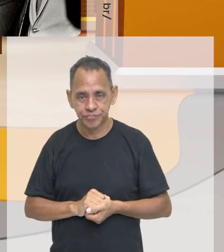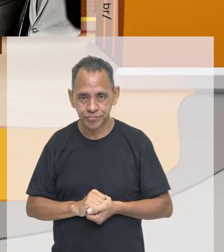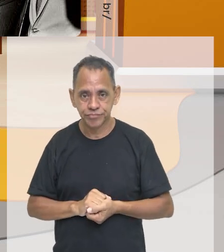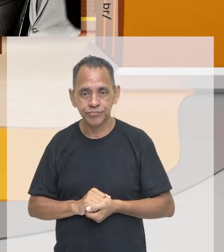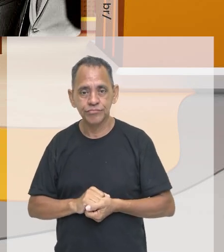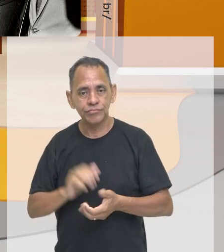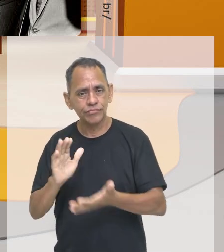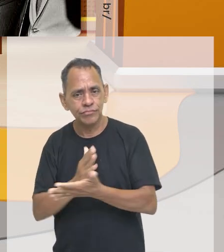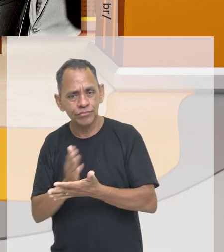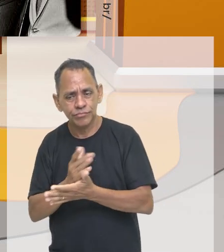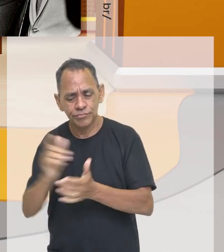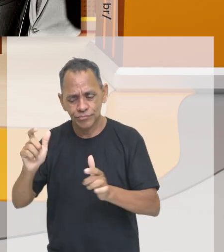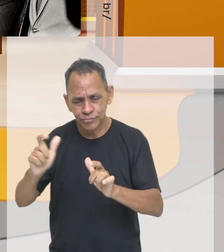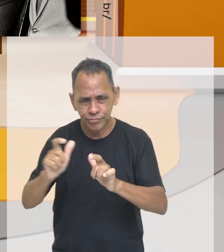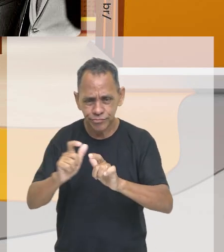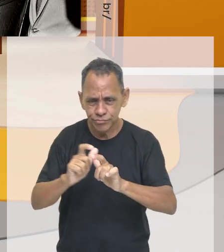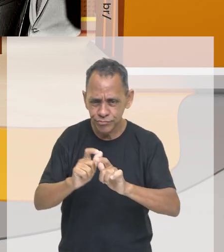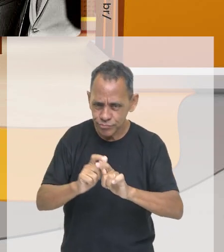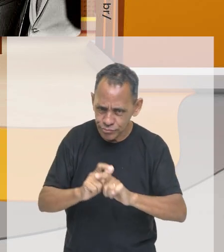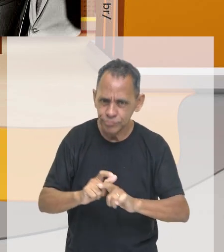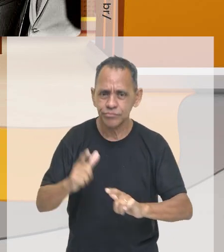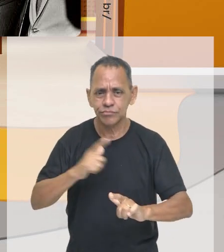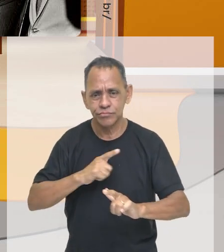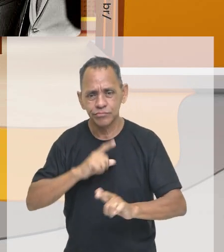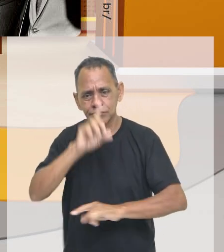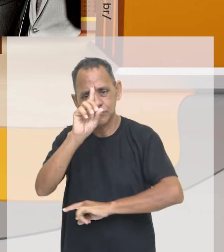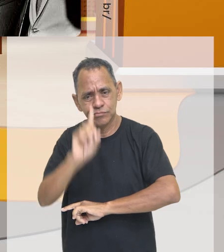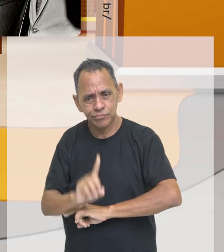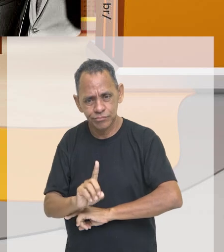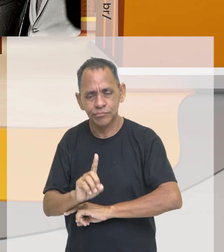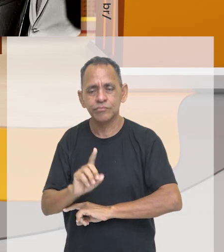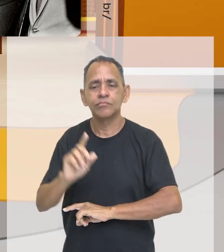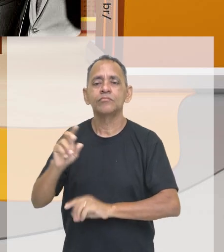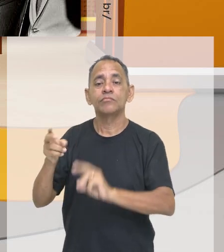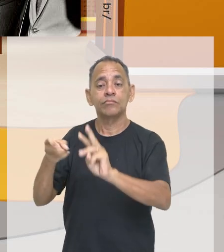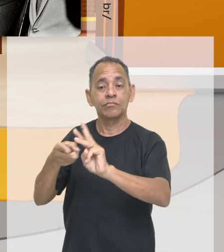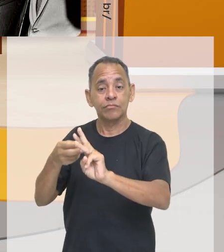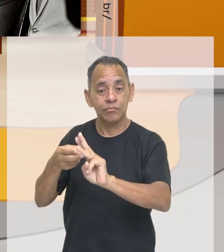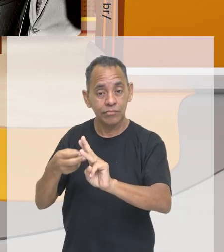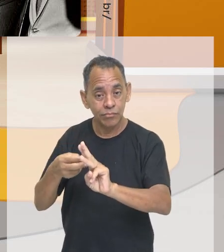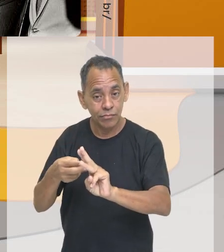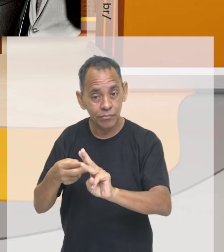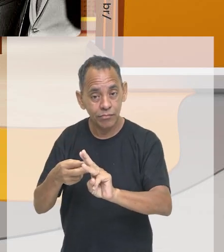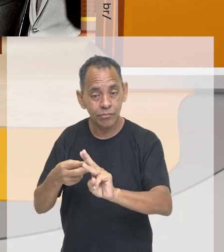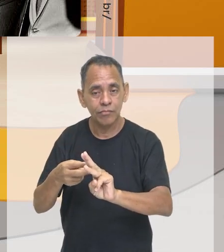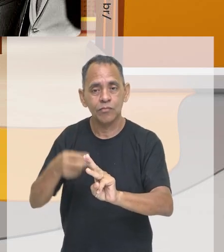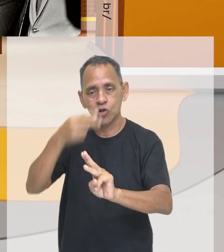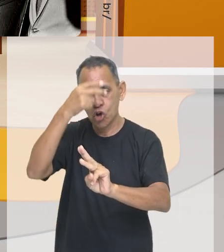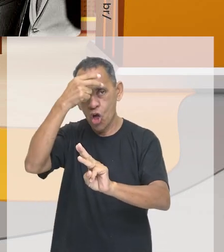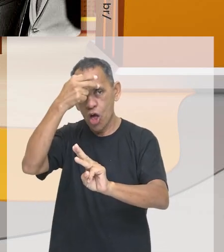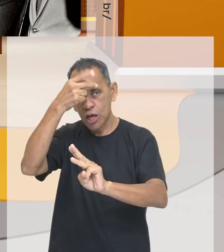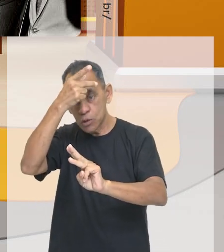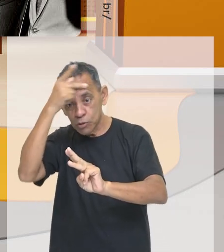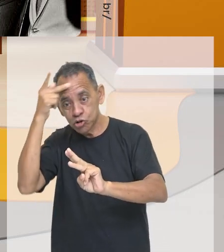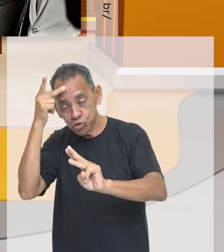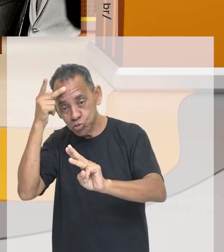Constituição, como, por exemplo, os indígenas, como, por exemplo, os analfabetos, que, a partir de então, tiveram direito a votos, e outras